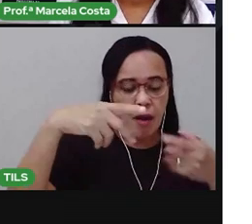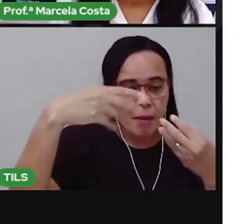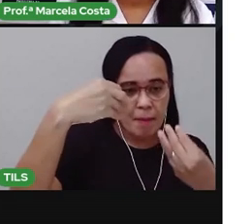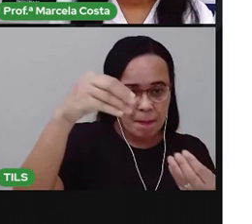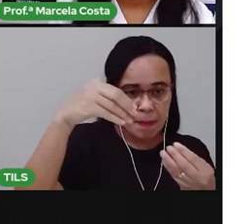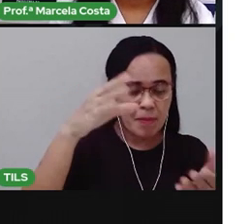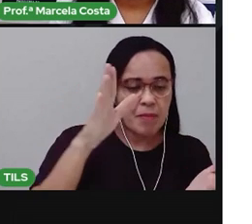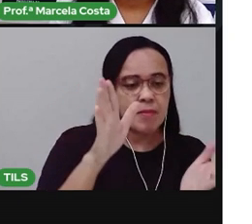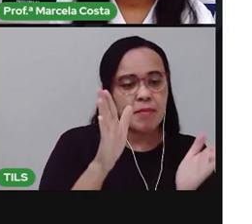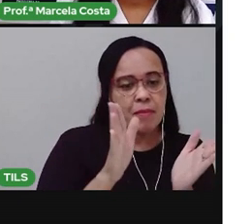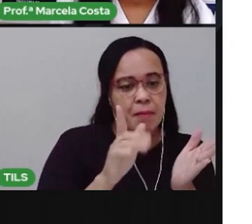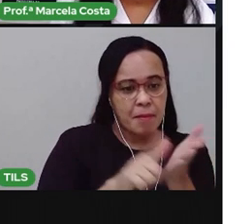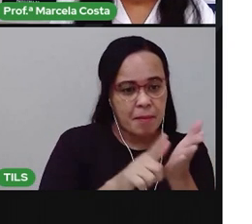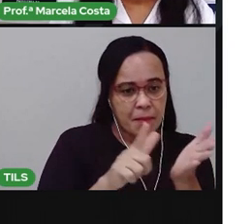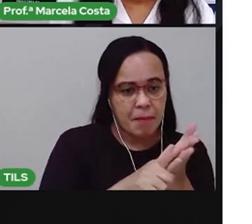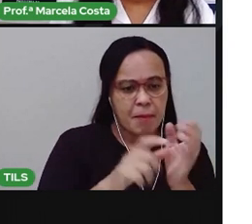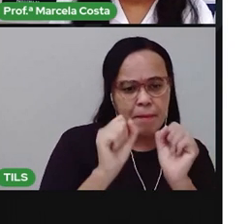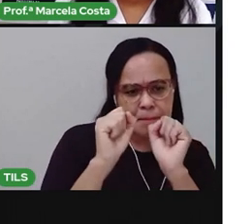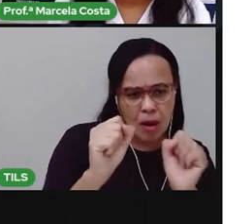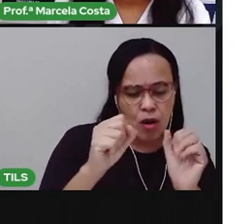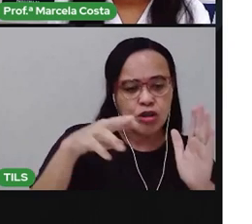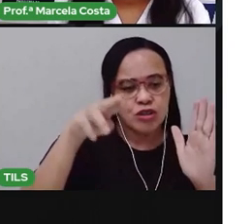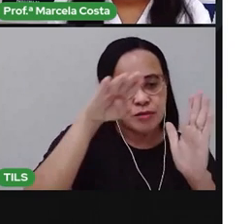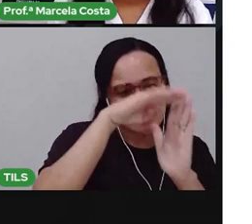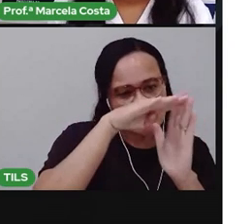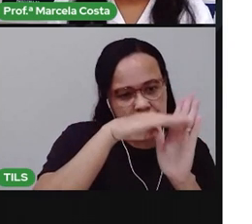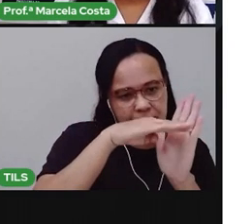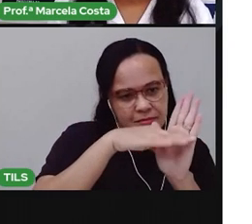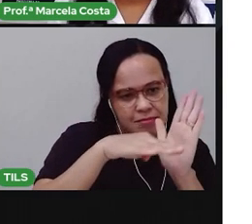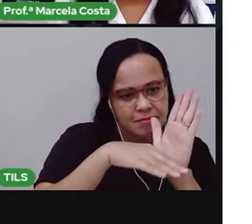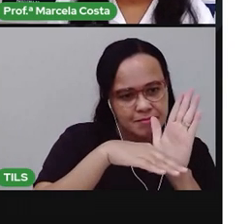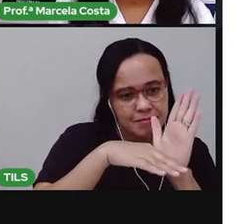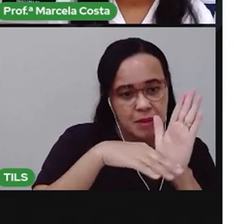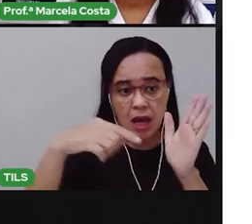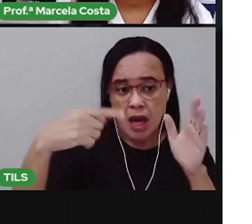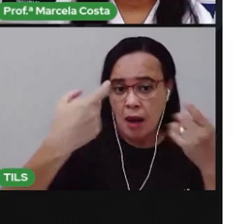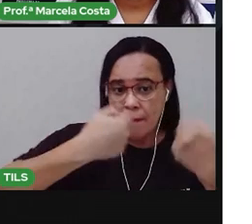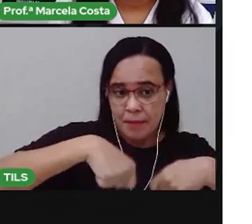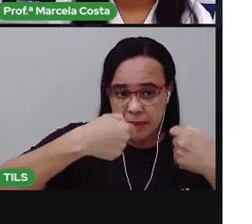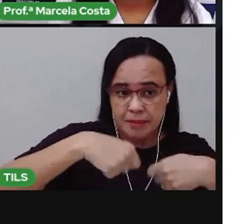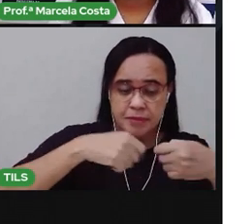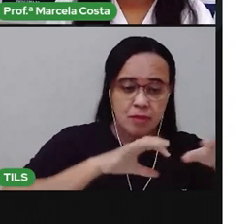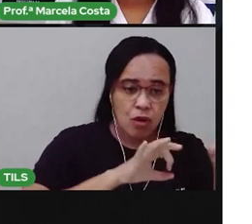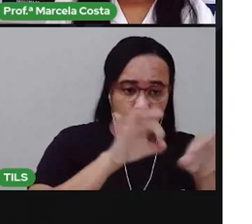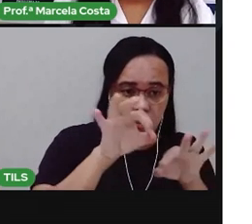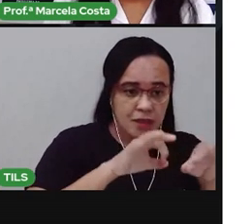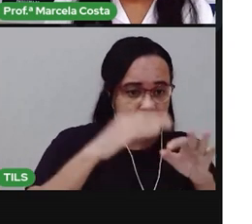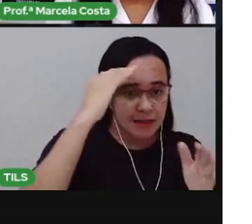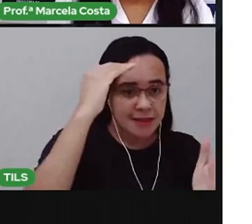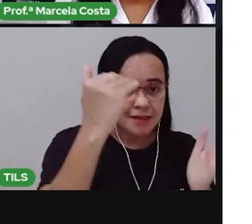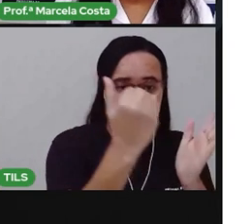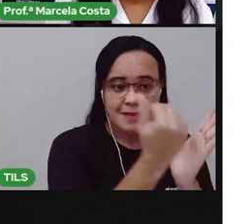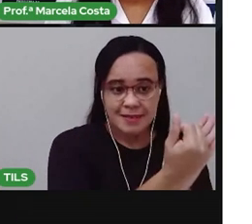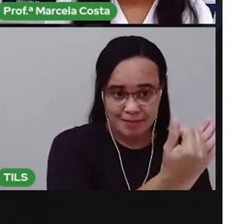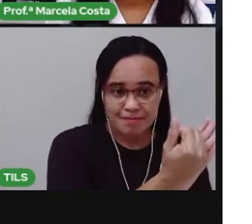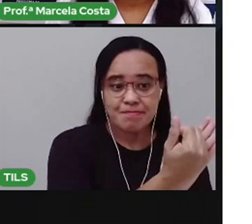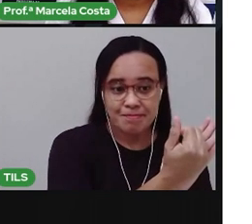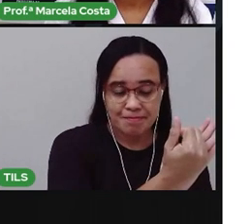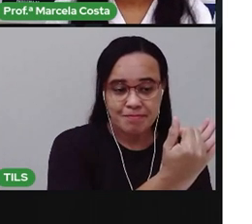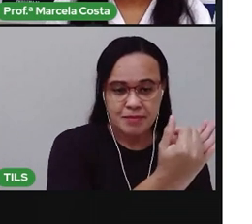a gente faz durante o dia, e usando ela, a gente consegue organizar melhor o nosso tempo, consegue